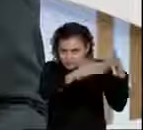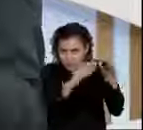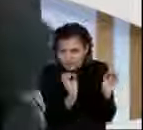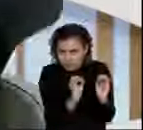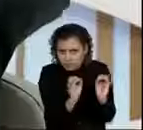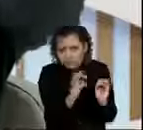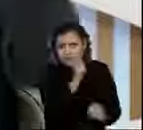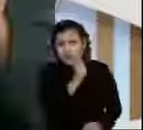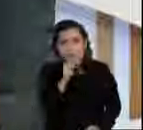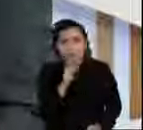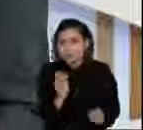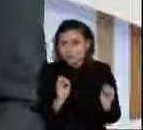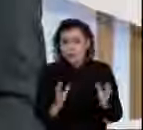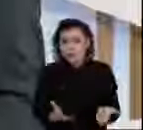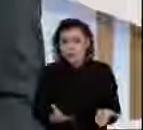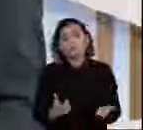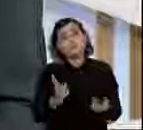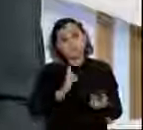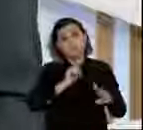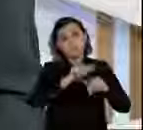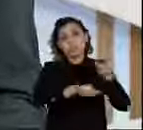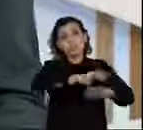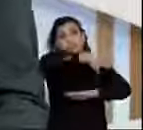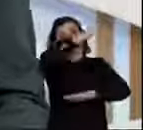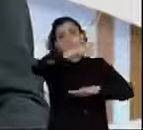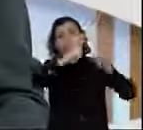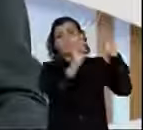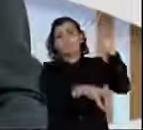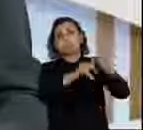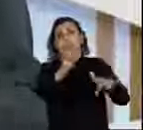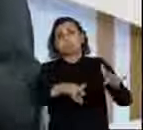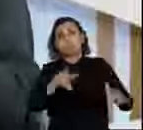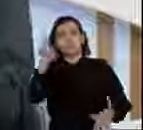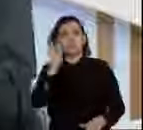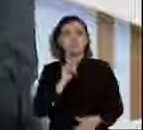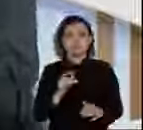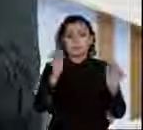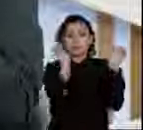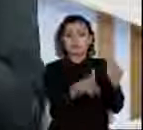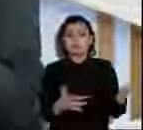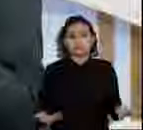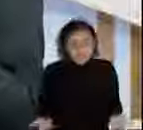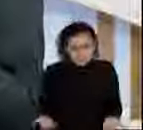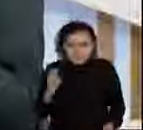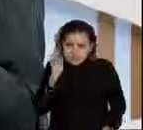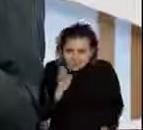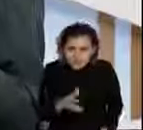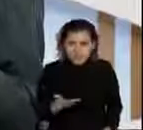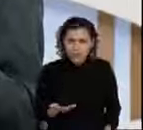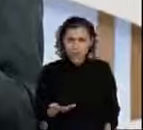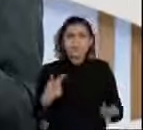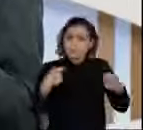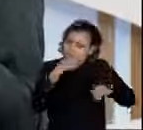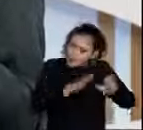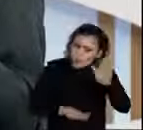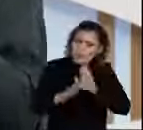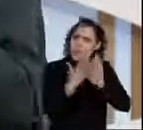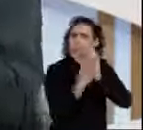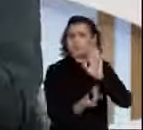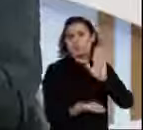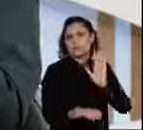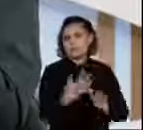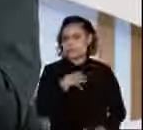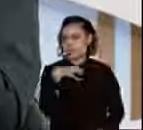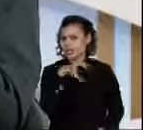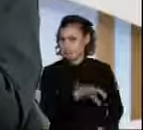Não. A Serra do Navio foi transportada, lá virou uma montanha de manganês nos Estados Unidos. Então, precisa tomar muito cuidado com esse modelo. Então, esse